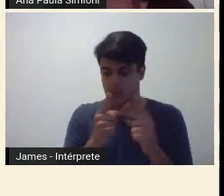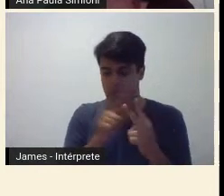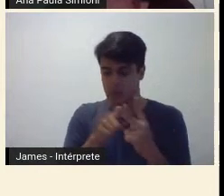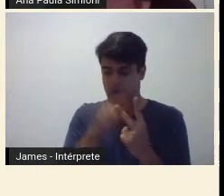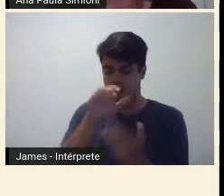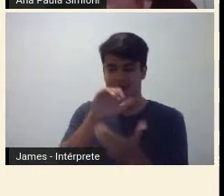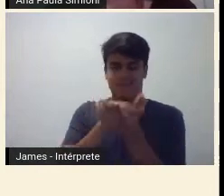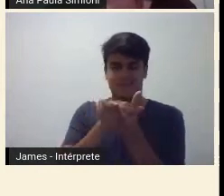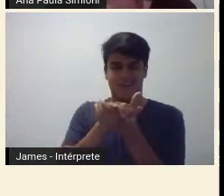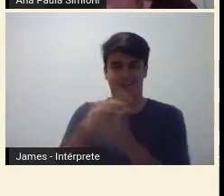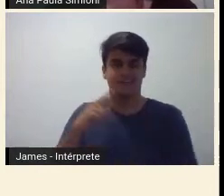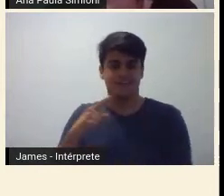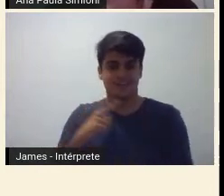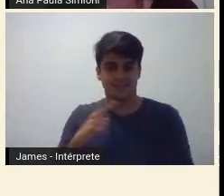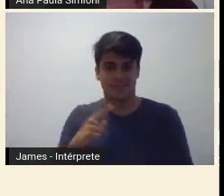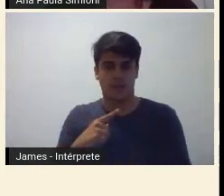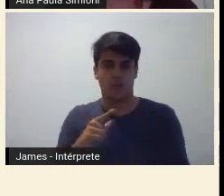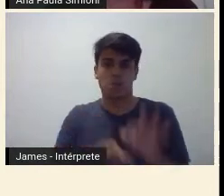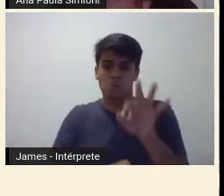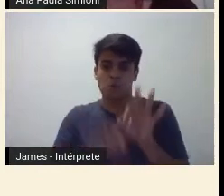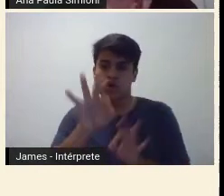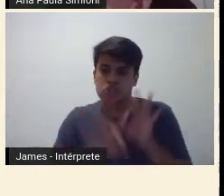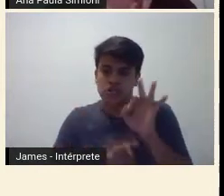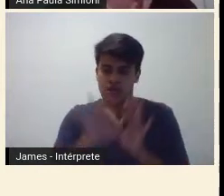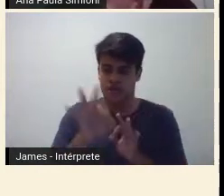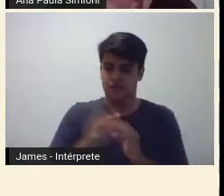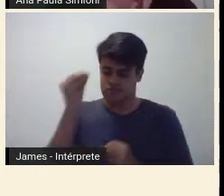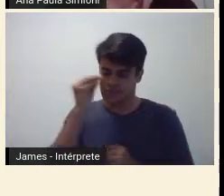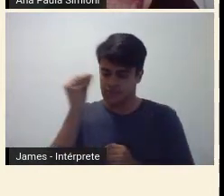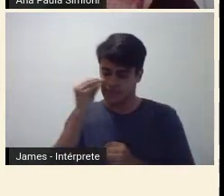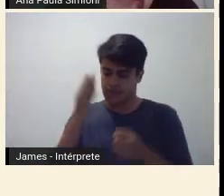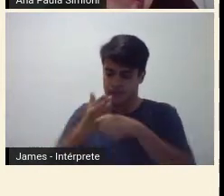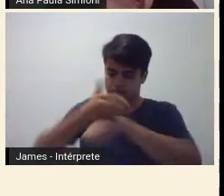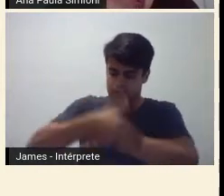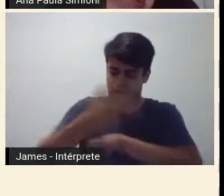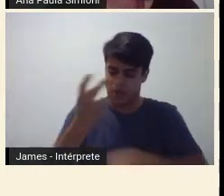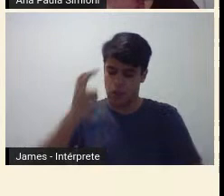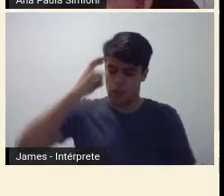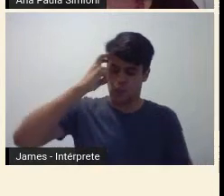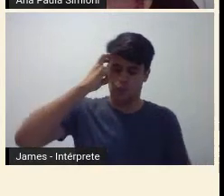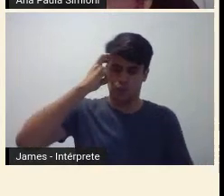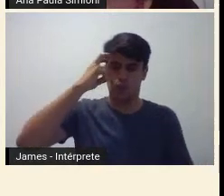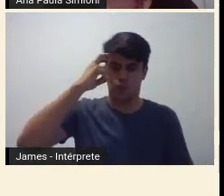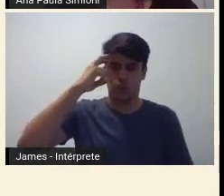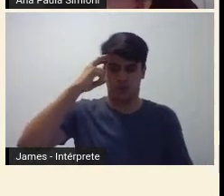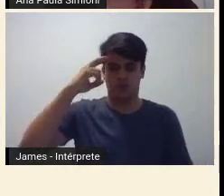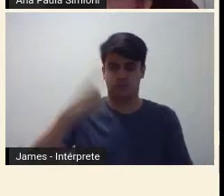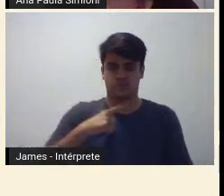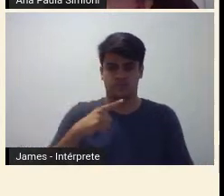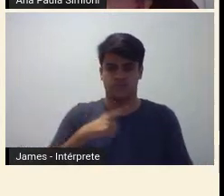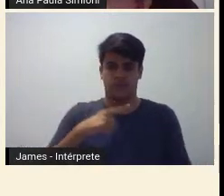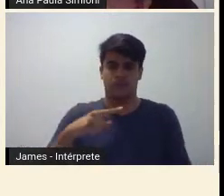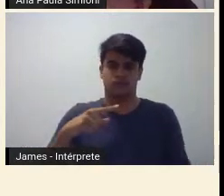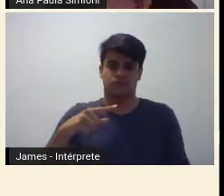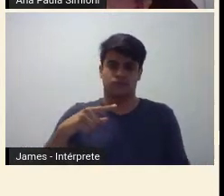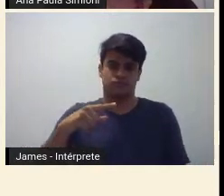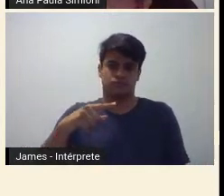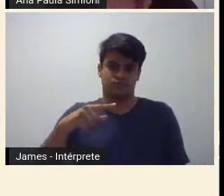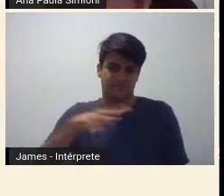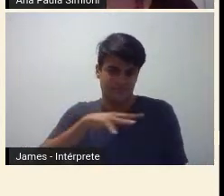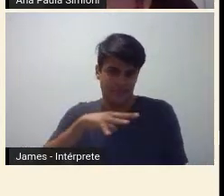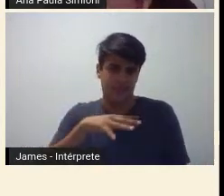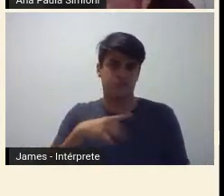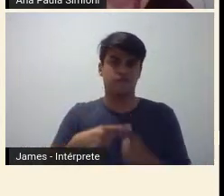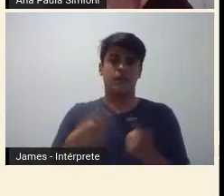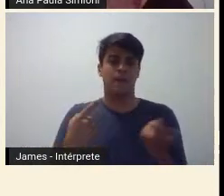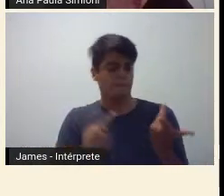de inserção numa cultura cosmopolita, enfim, enfatizando alguns detalhes, alguns sinais de classe